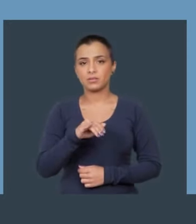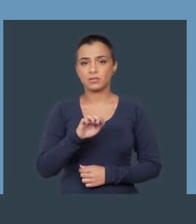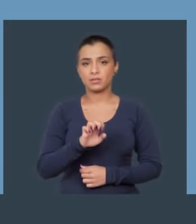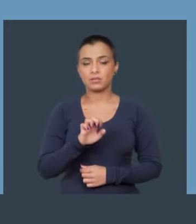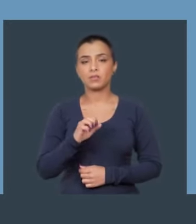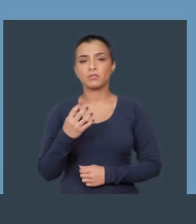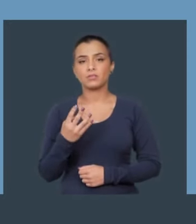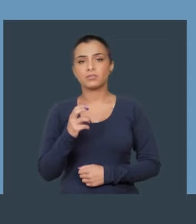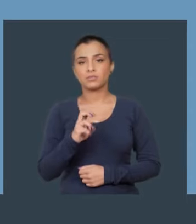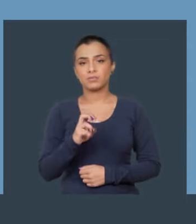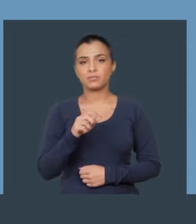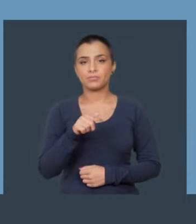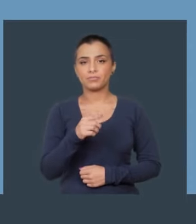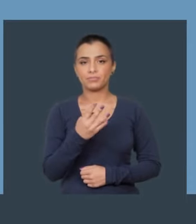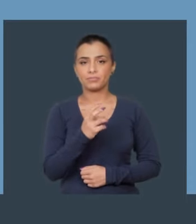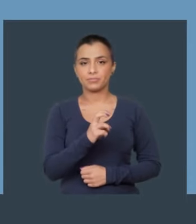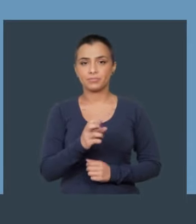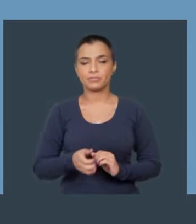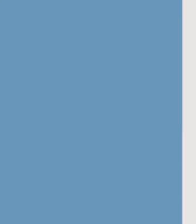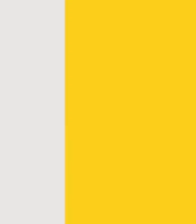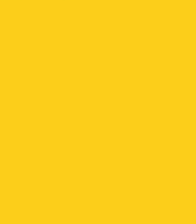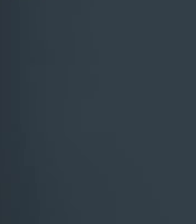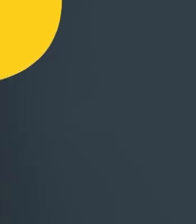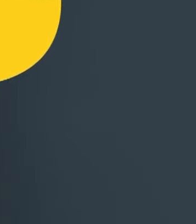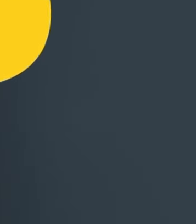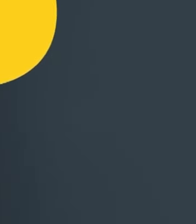Sou Ani, 45745.